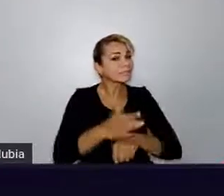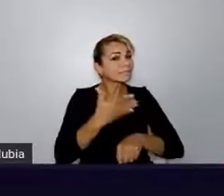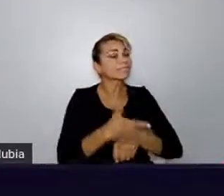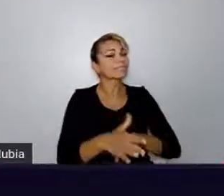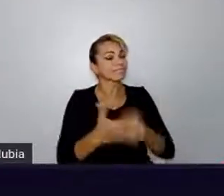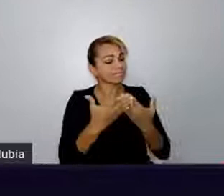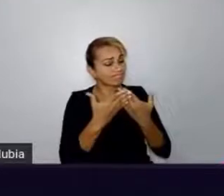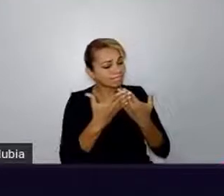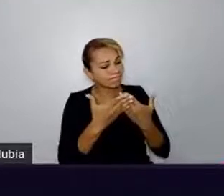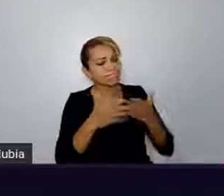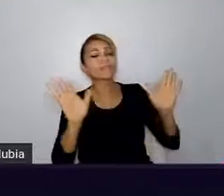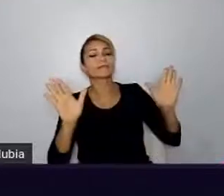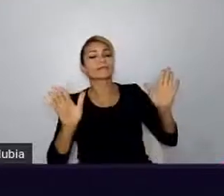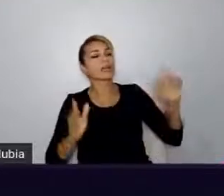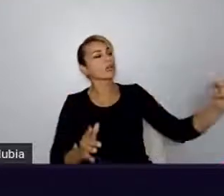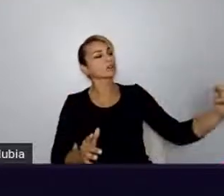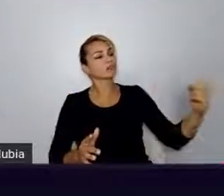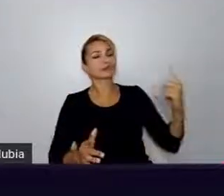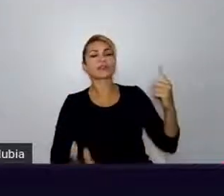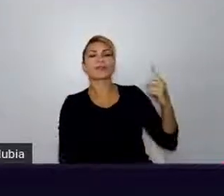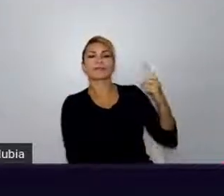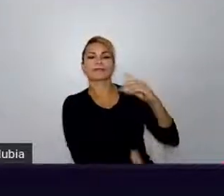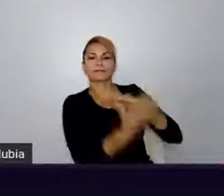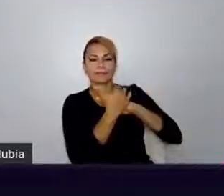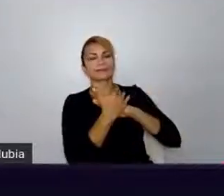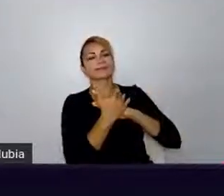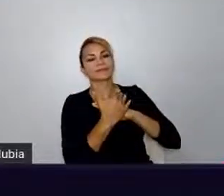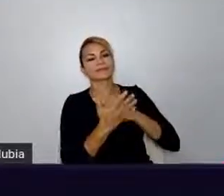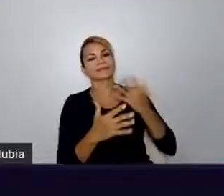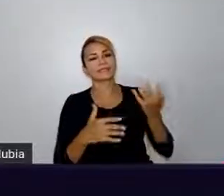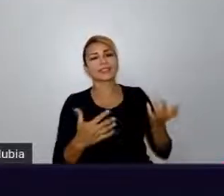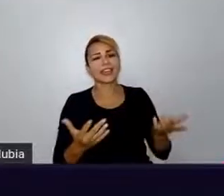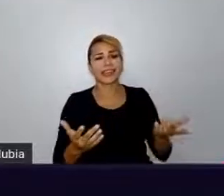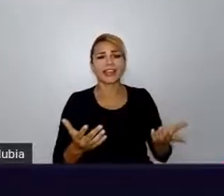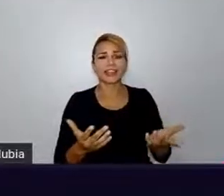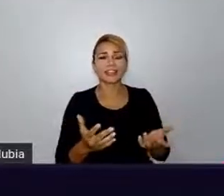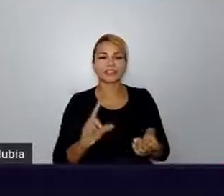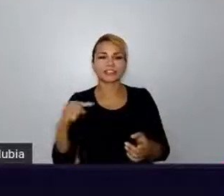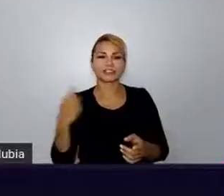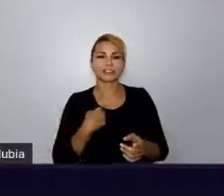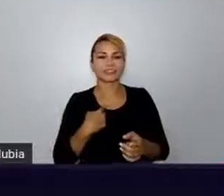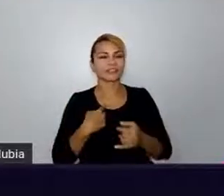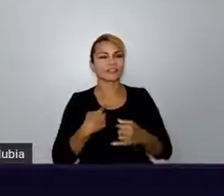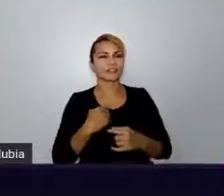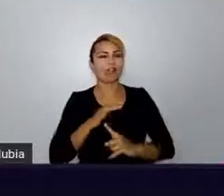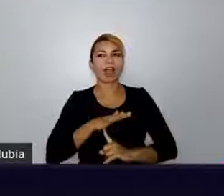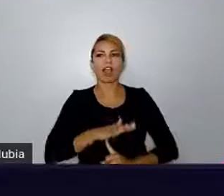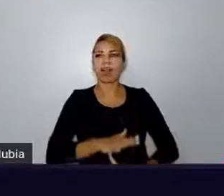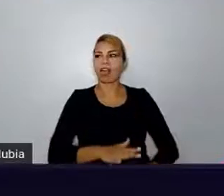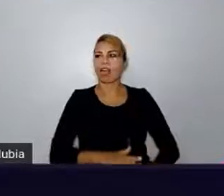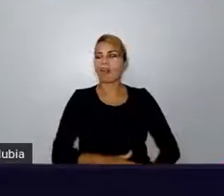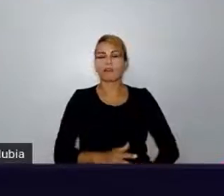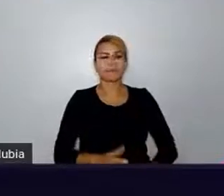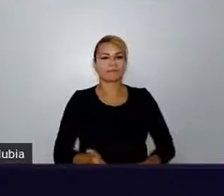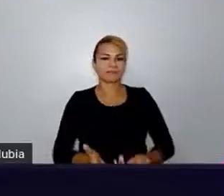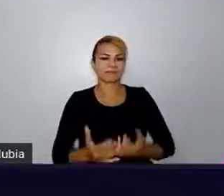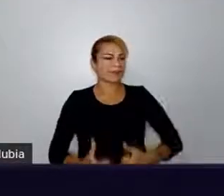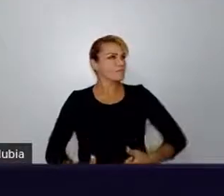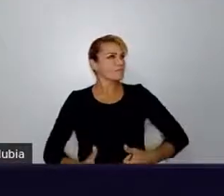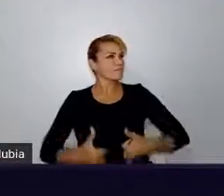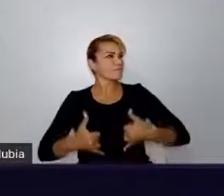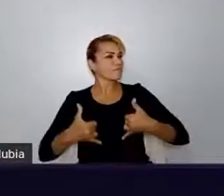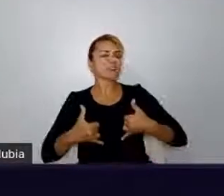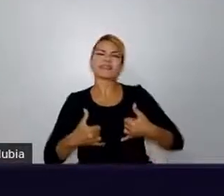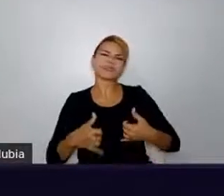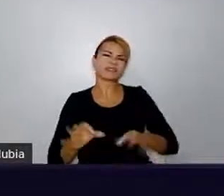pedir ajuda. Mesmo correndo o risco de a gente machucar o nosso ego, de a gente ser visto pelo outro como uma pessoa que sabe menos,